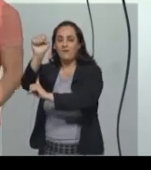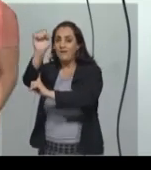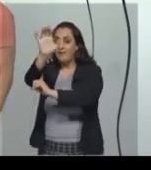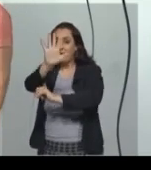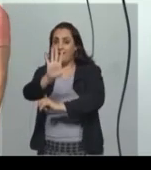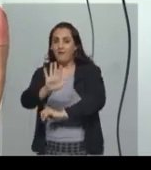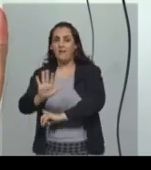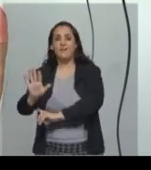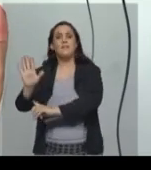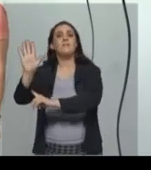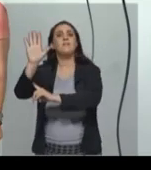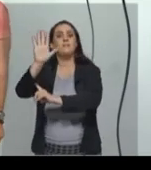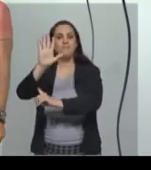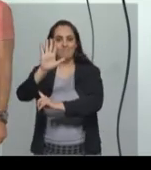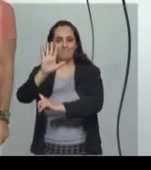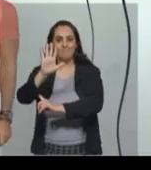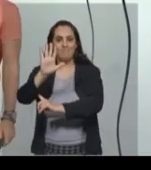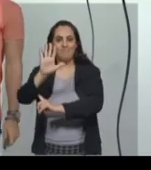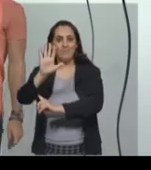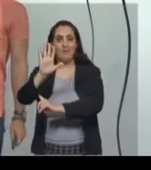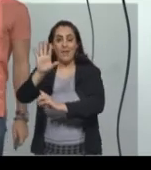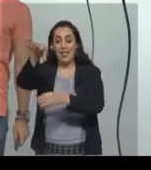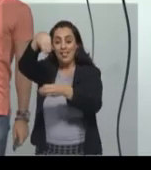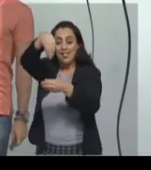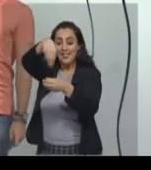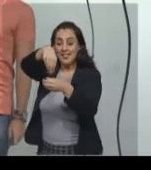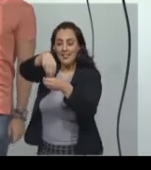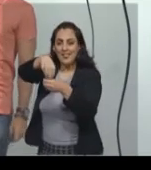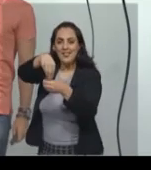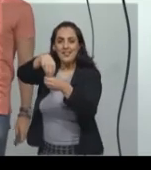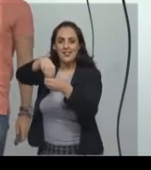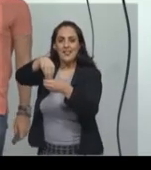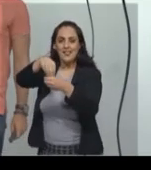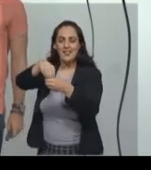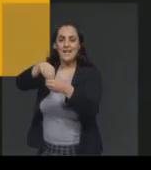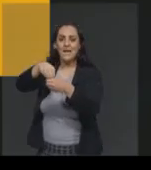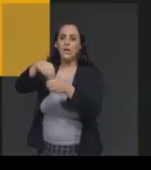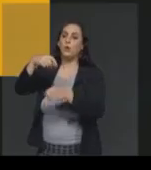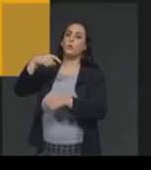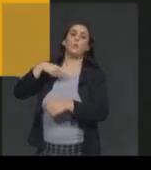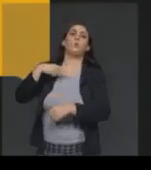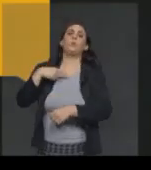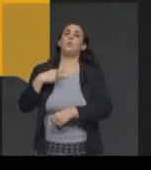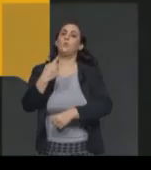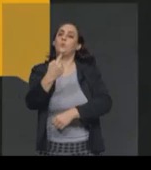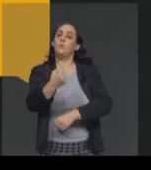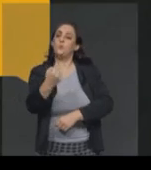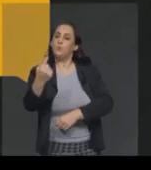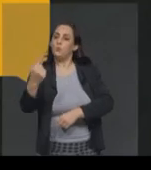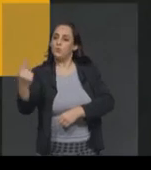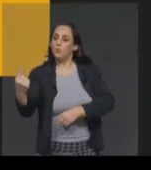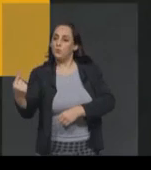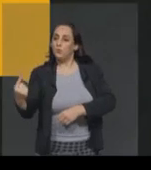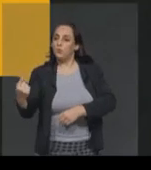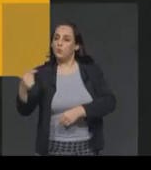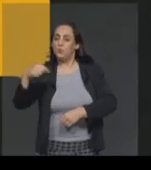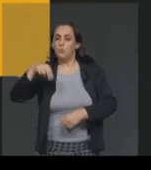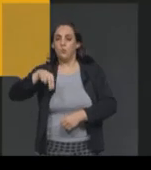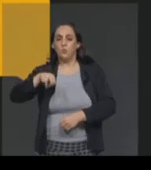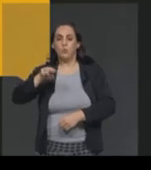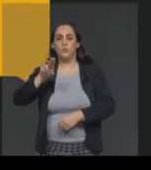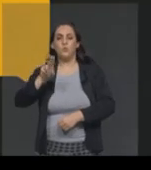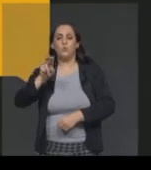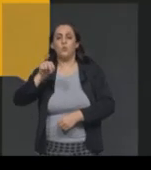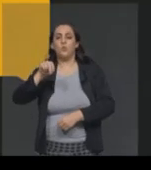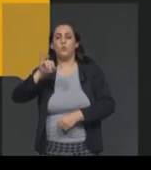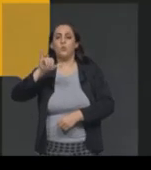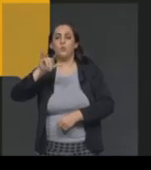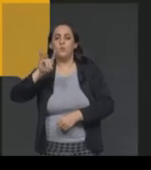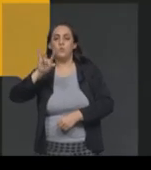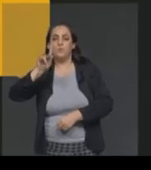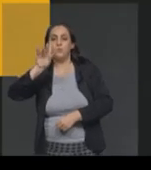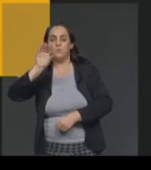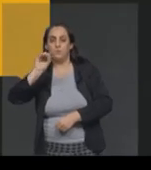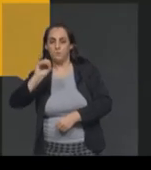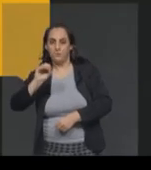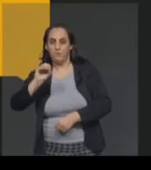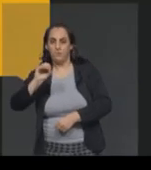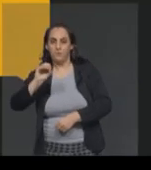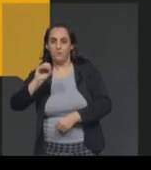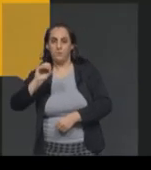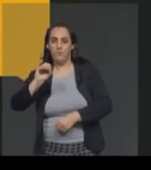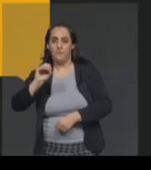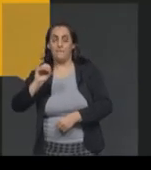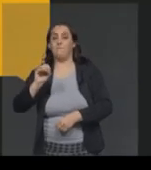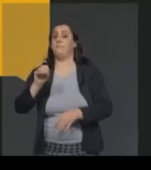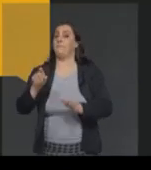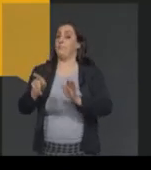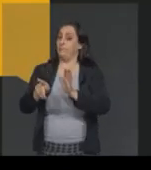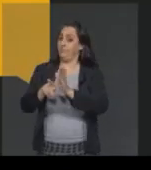esses espaços territoriais políticos que são chamados de municípios. O interessante é saber que Minas Gerais é o Estado com